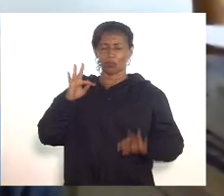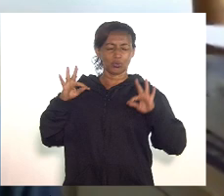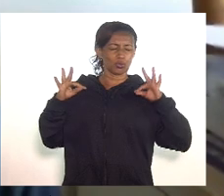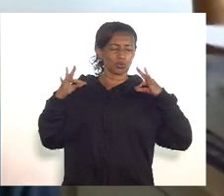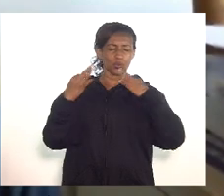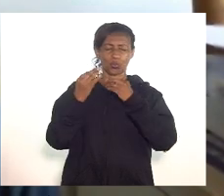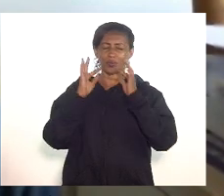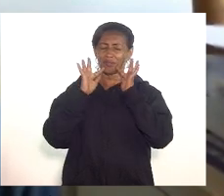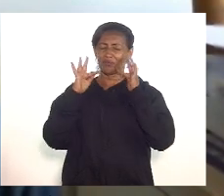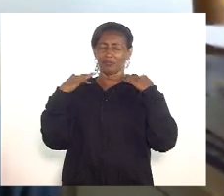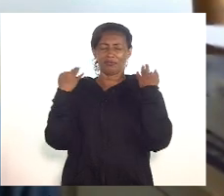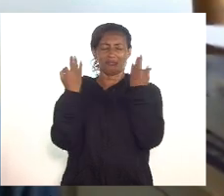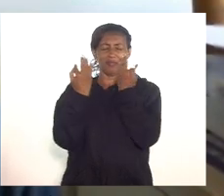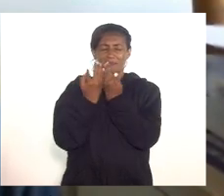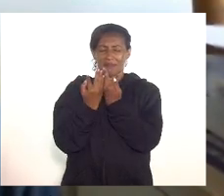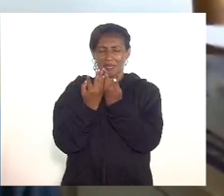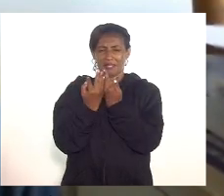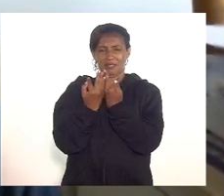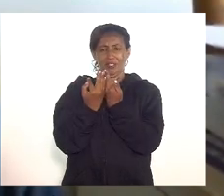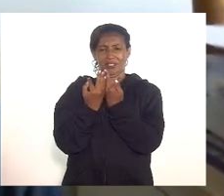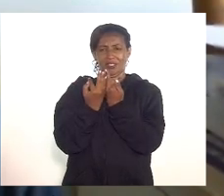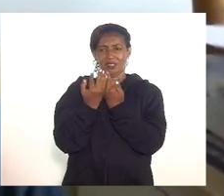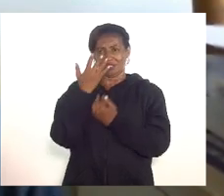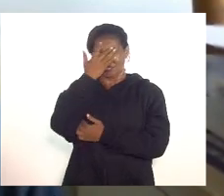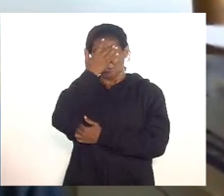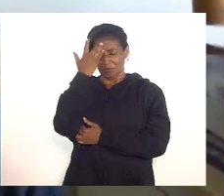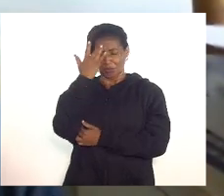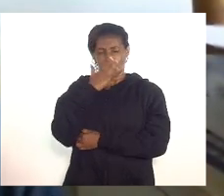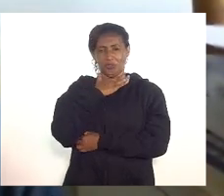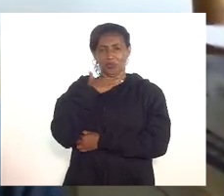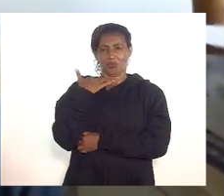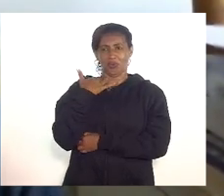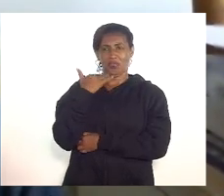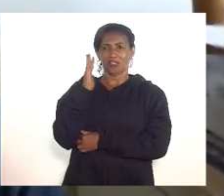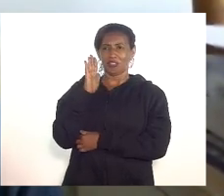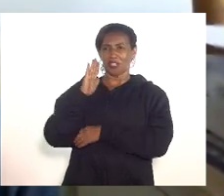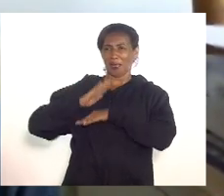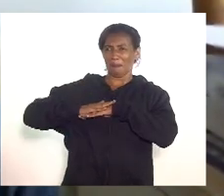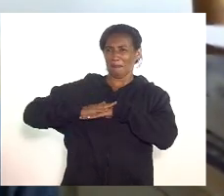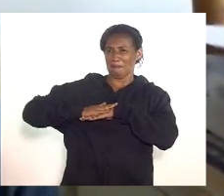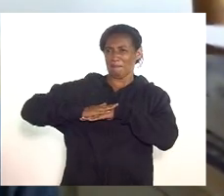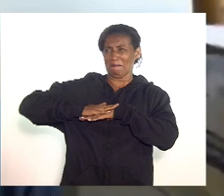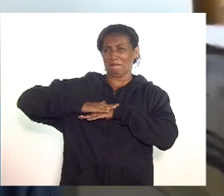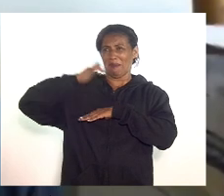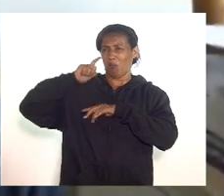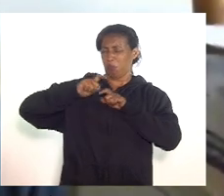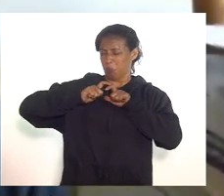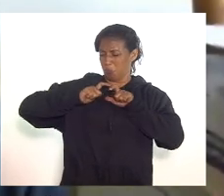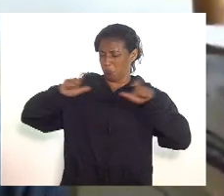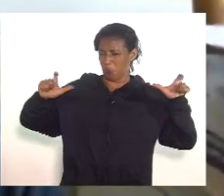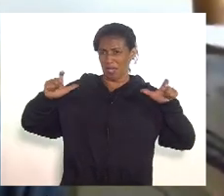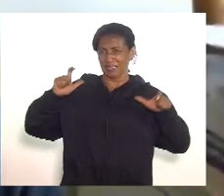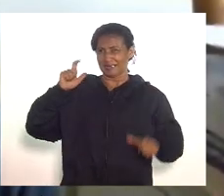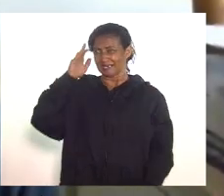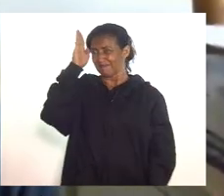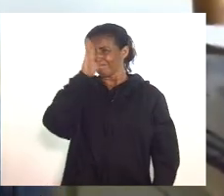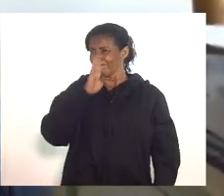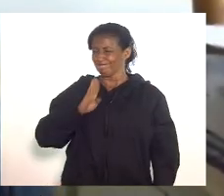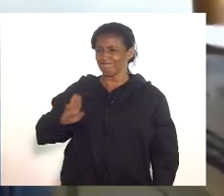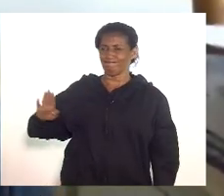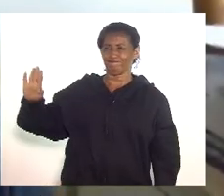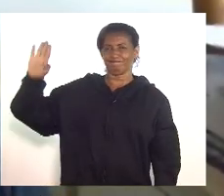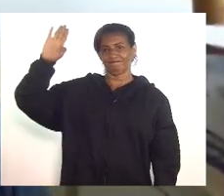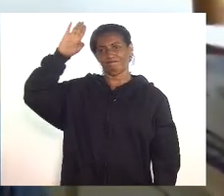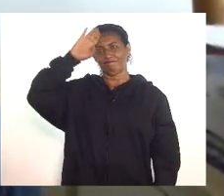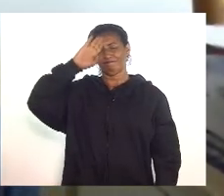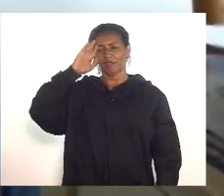famílias das vítimas desta que já é a maior tragédia nacional em nome